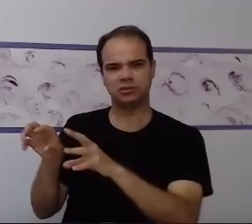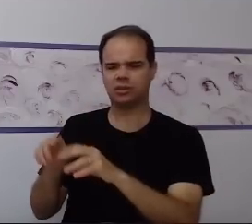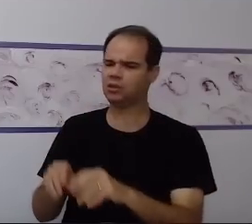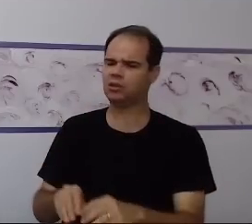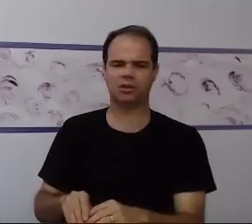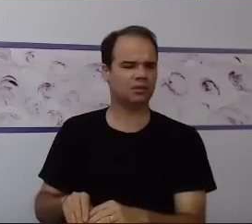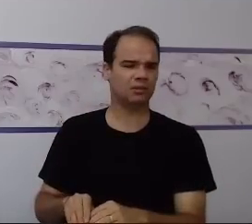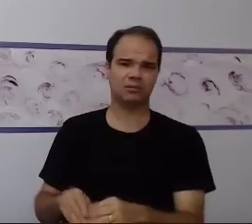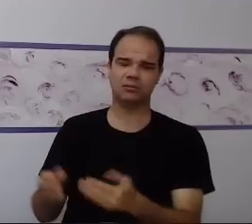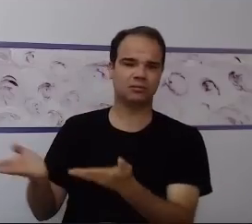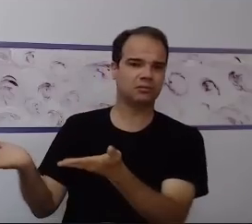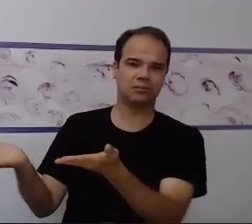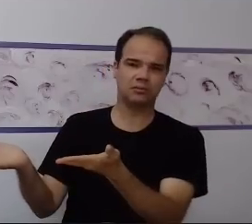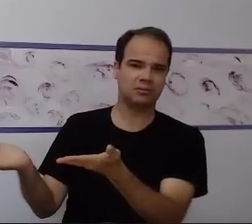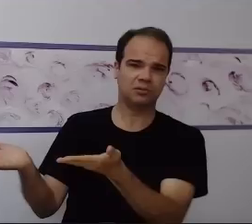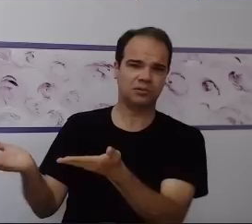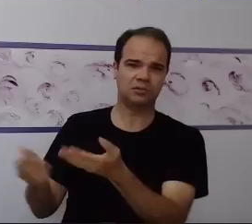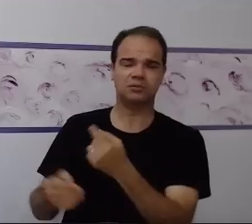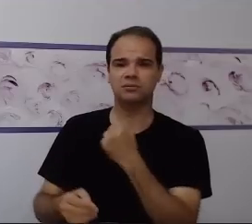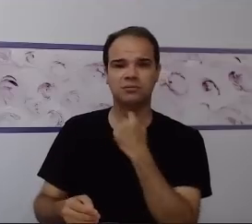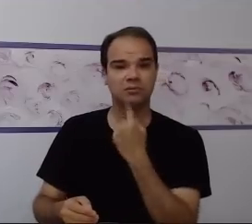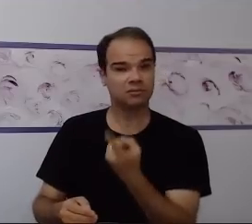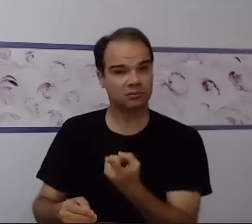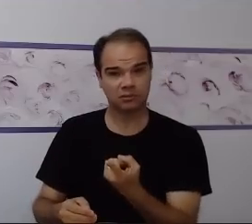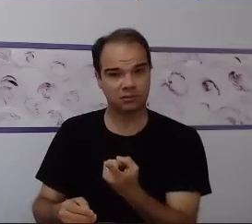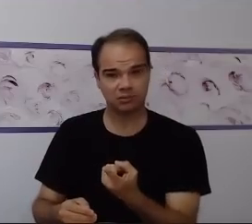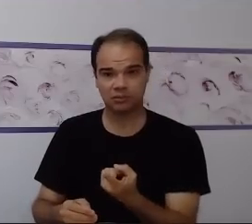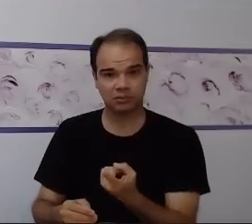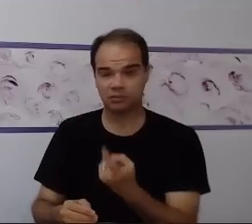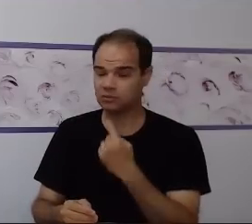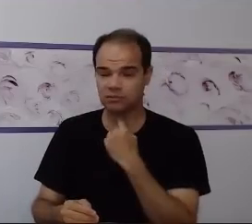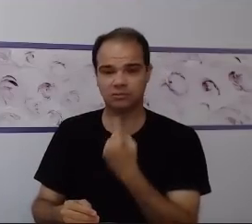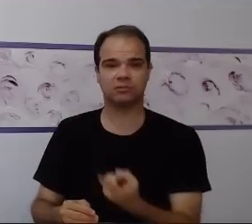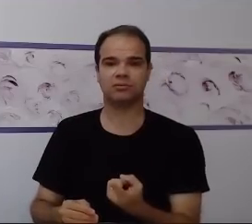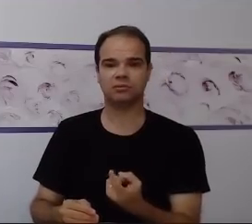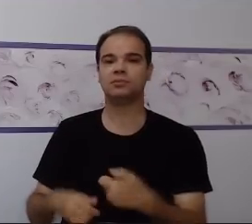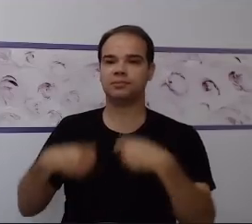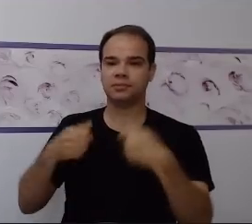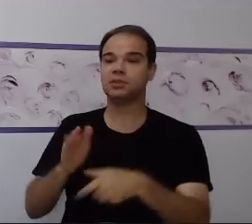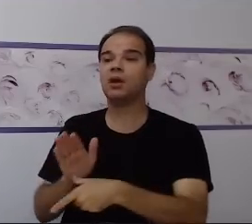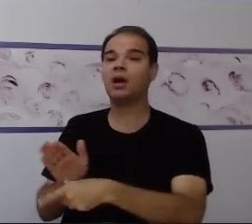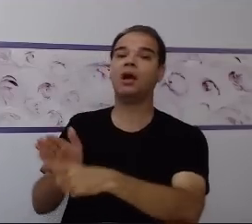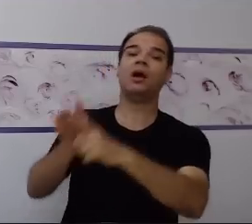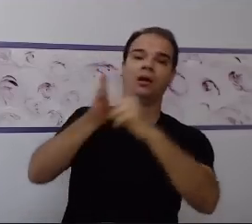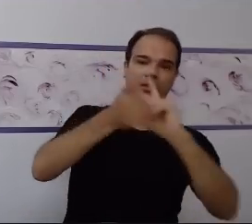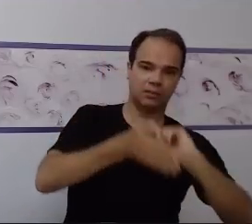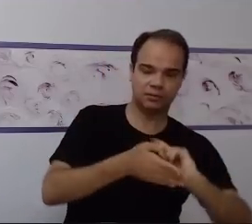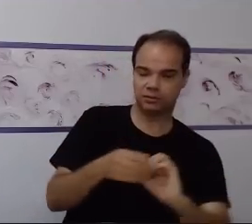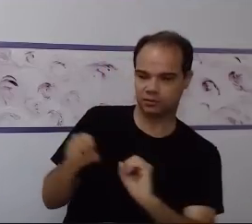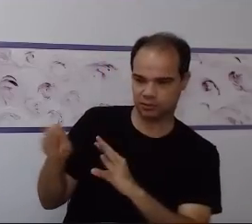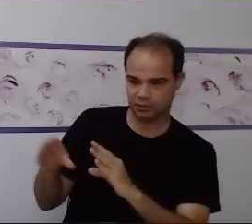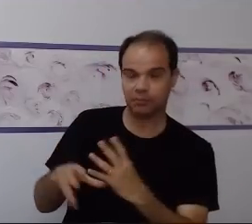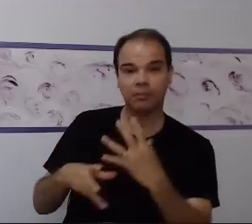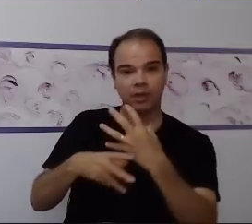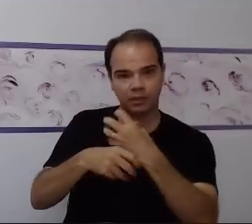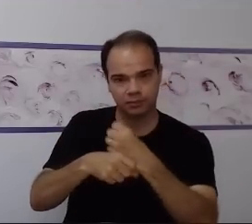Não adianta eu querer colocar a carroça na frente dos bois porque ele não vai desenvolver e não vai andar.